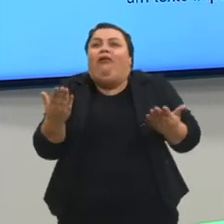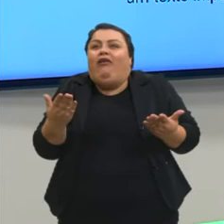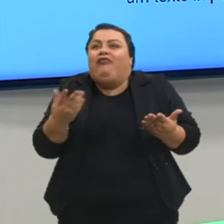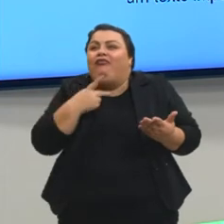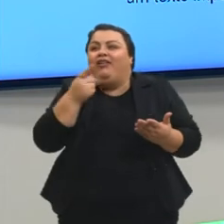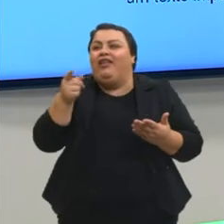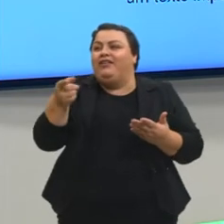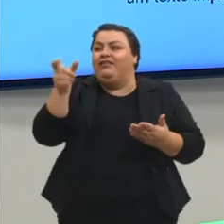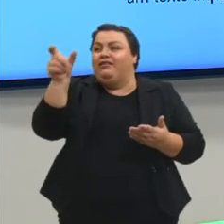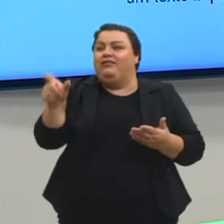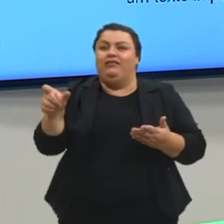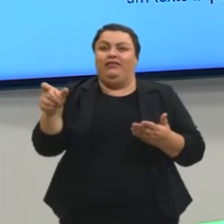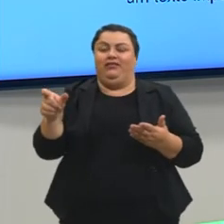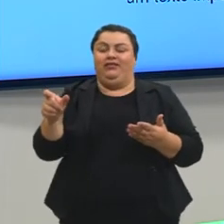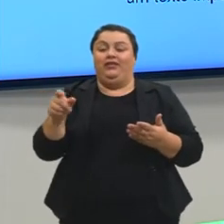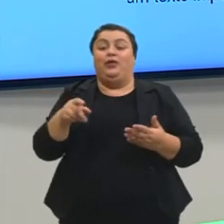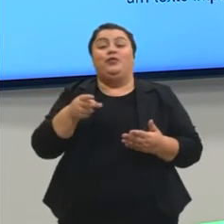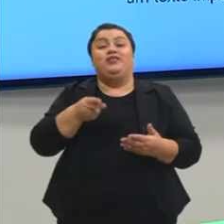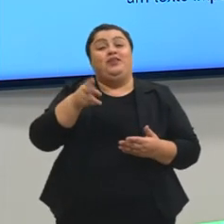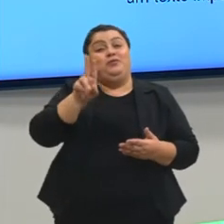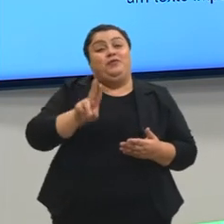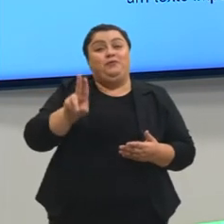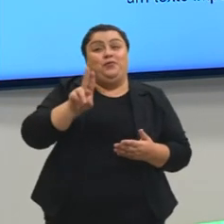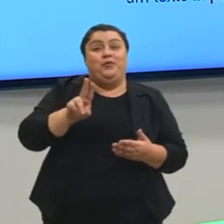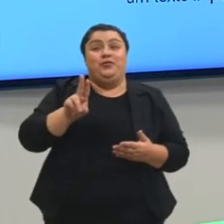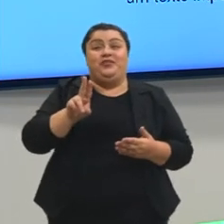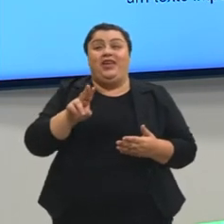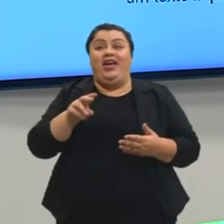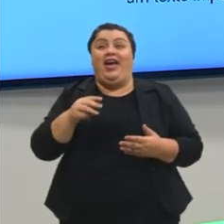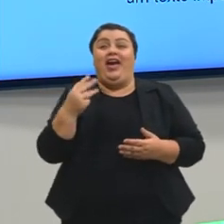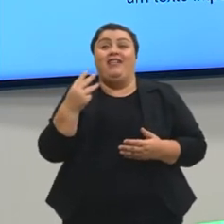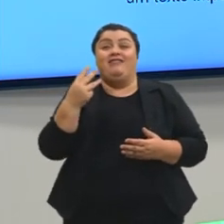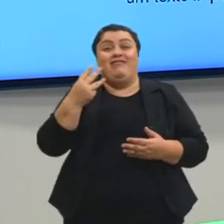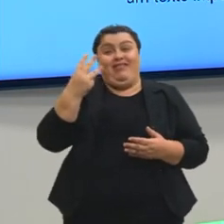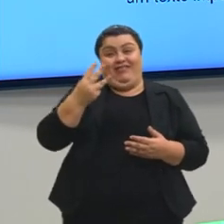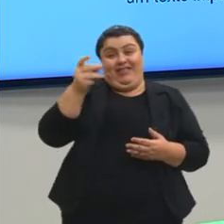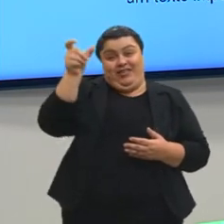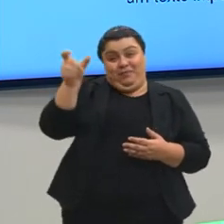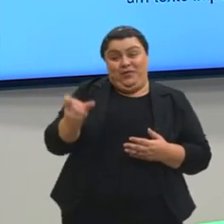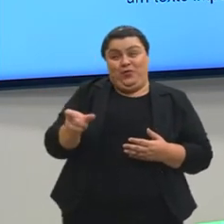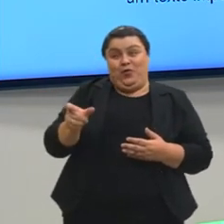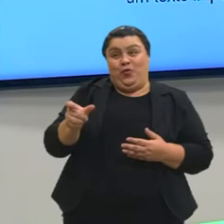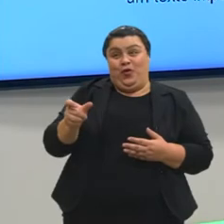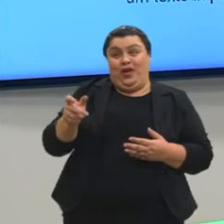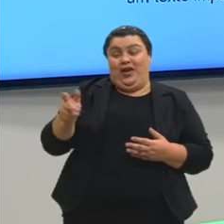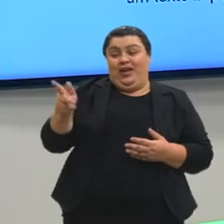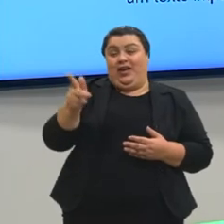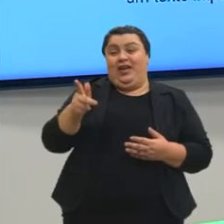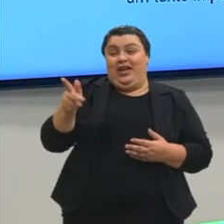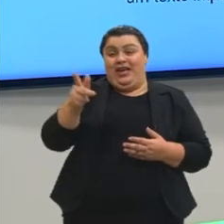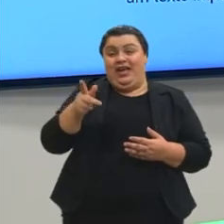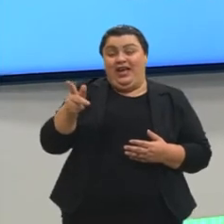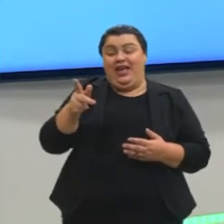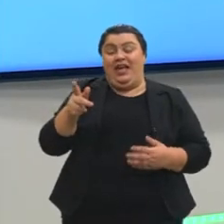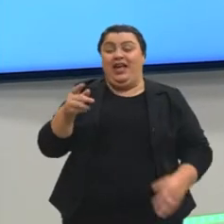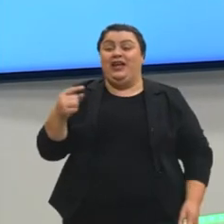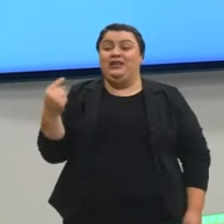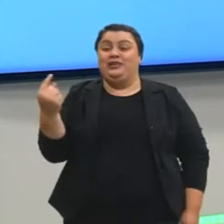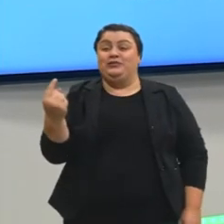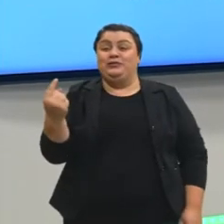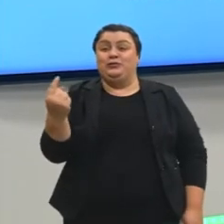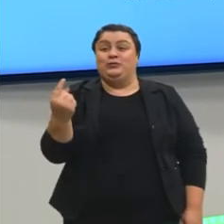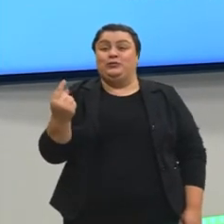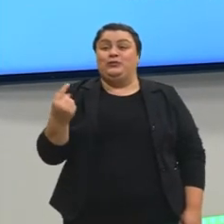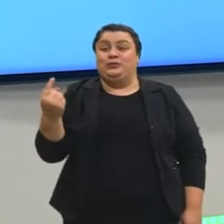dirigir ao corretor. Então, sempre eu vou usar a terceira pessoa do singular ou do plural ou a primeira do